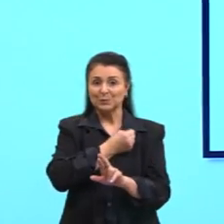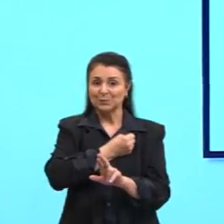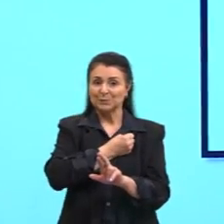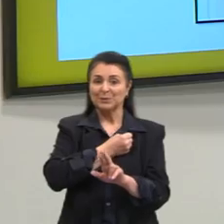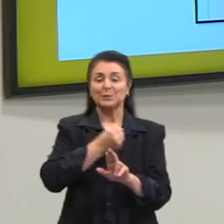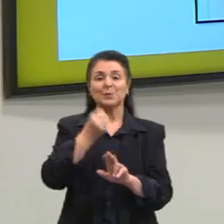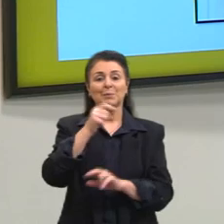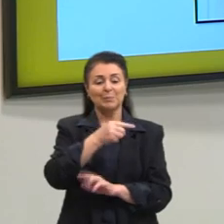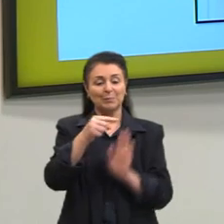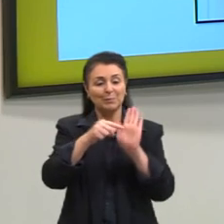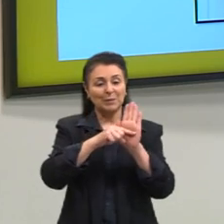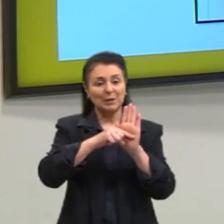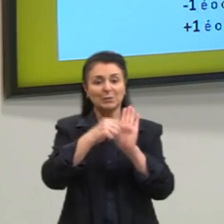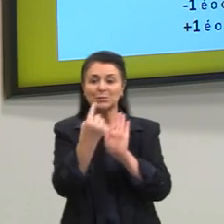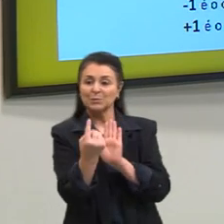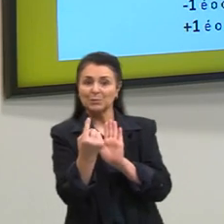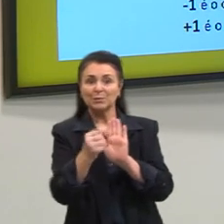um.